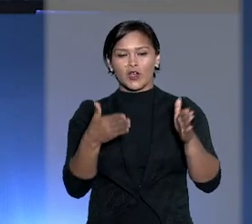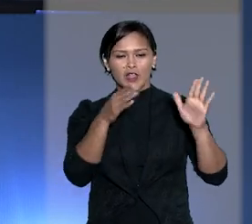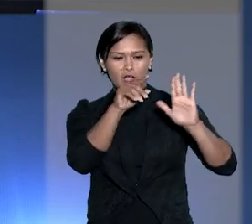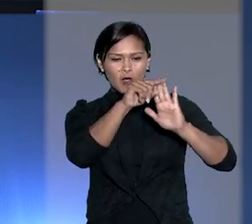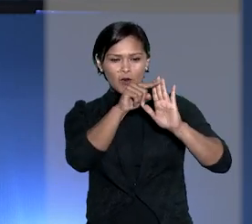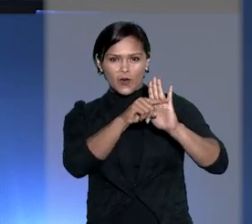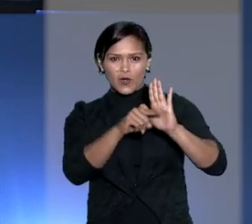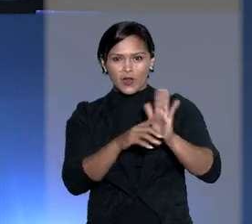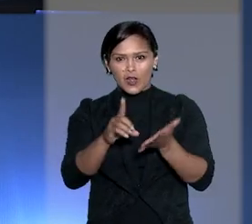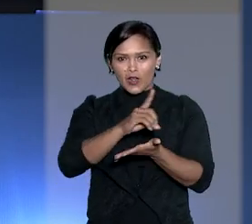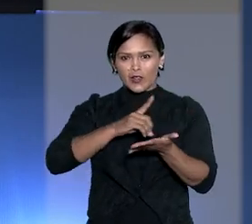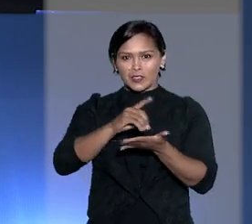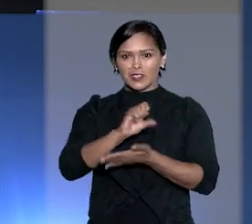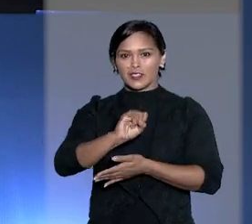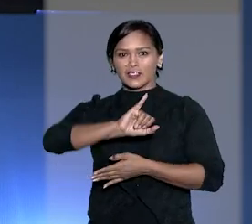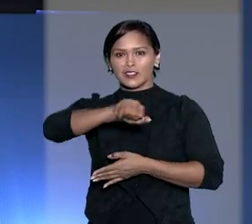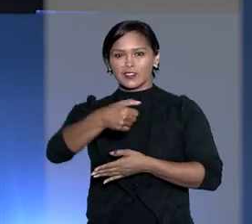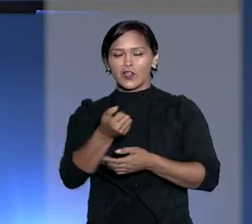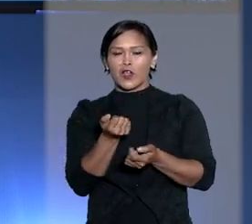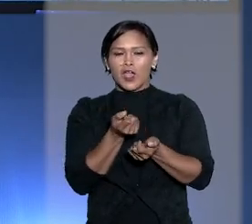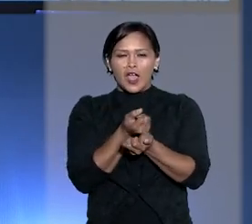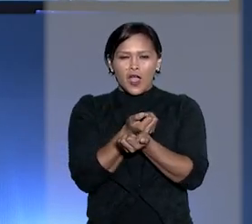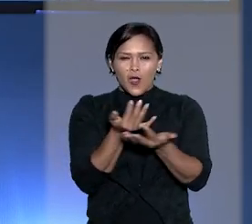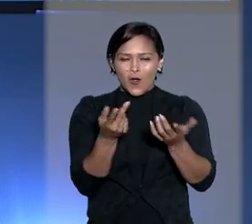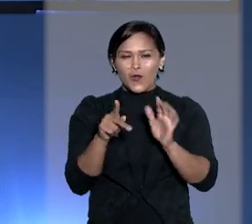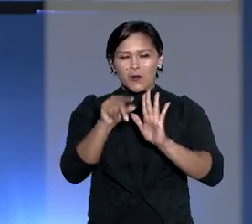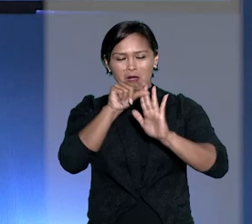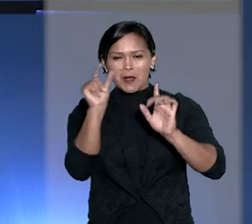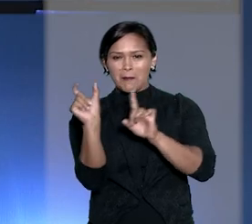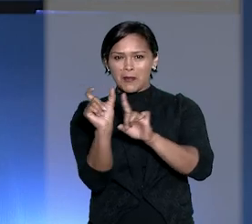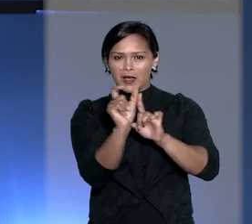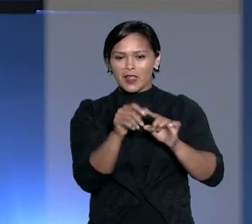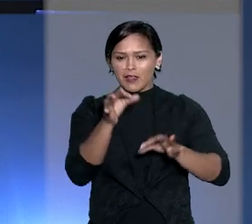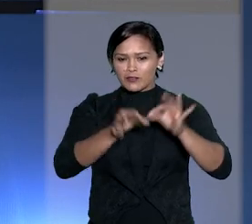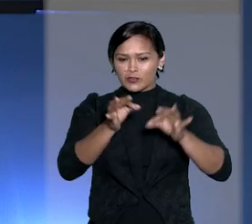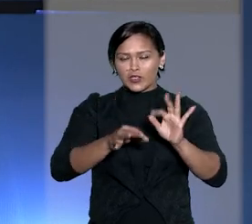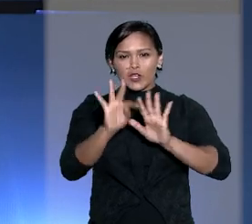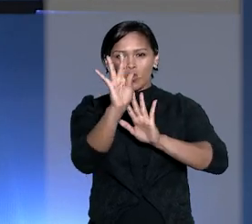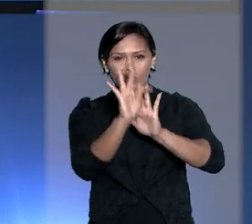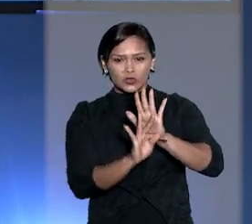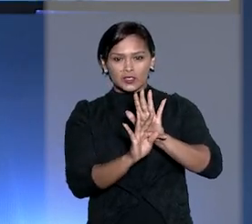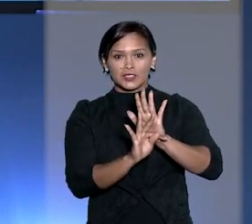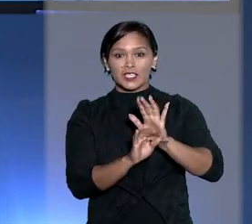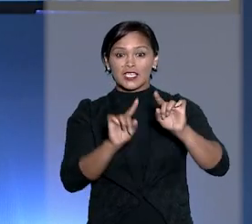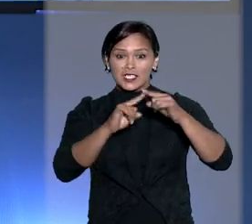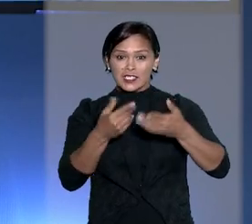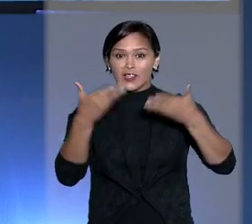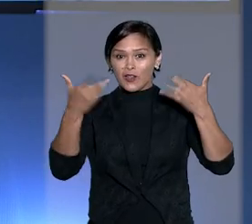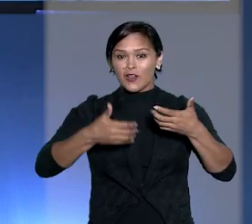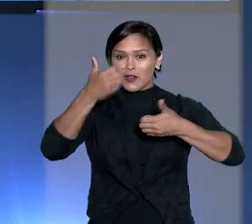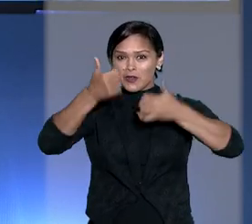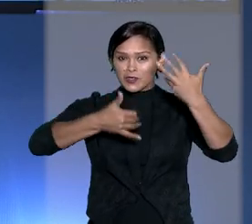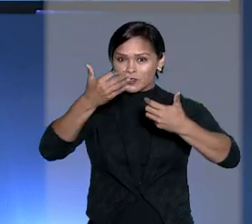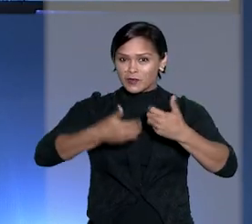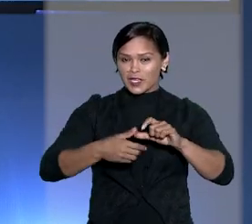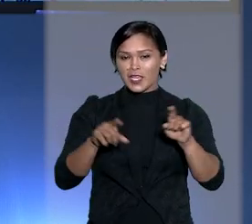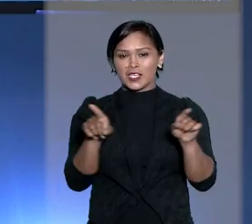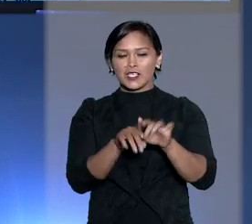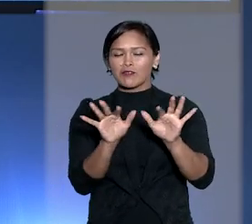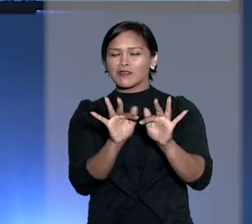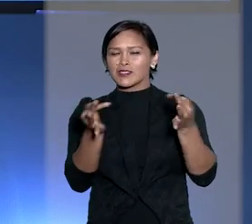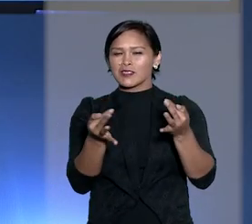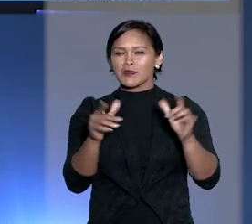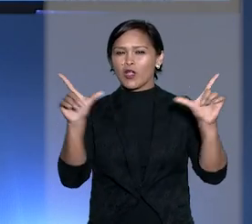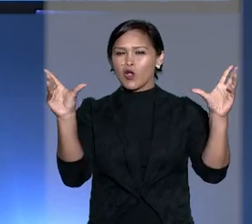o glossário STJ. Algumas expressões jurídicas utilizadas nos textos estão vindo com a explicação de